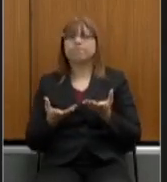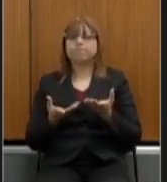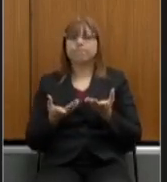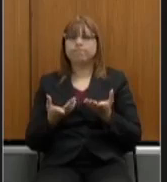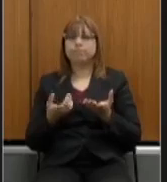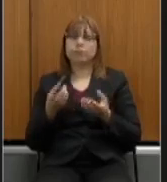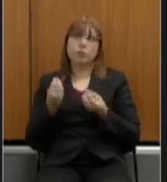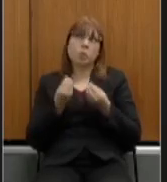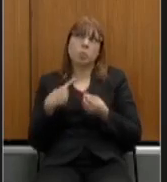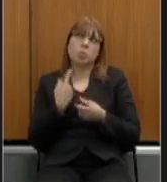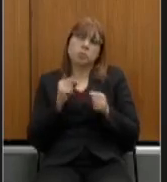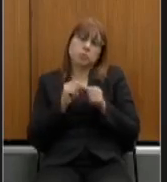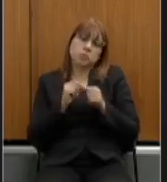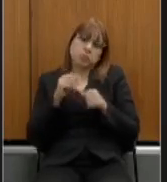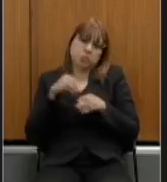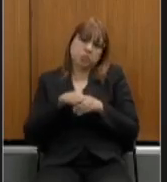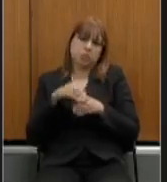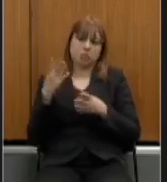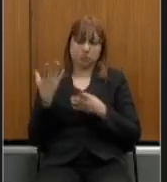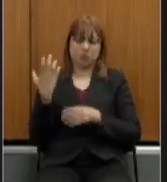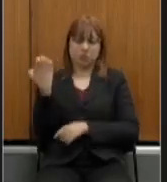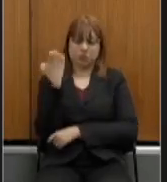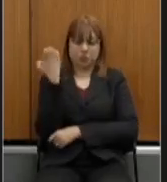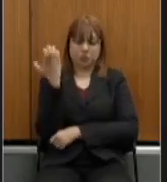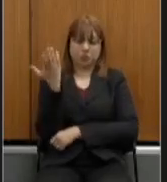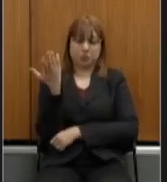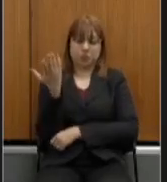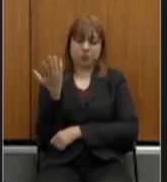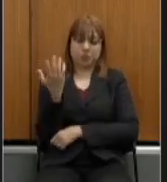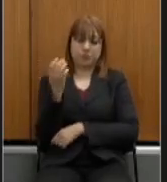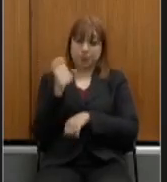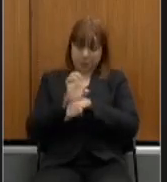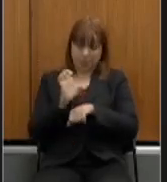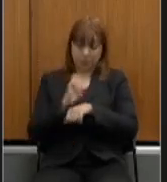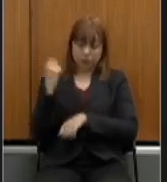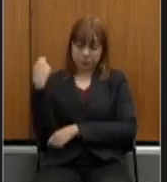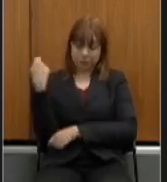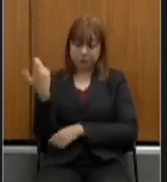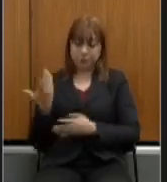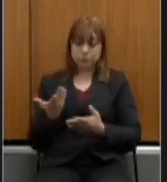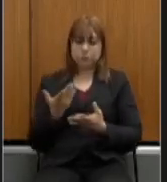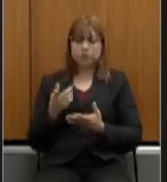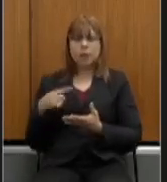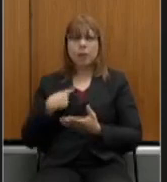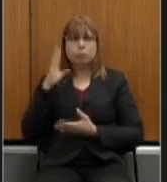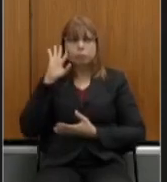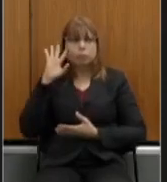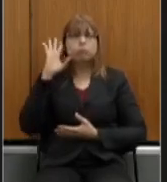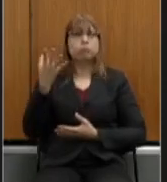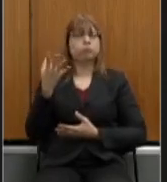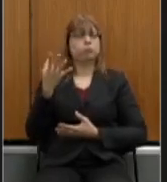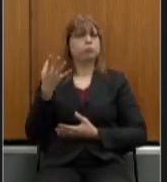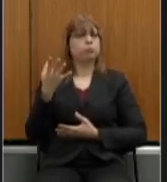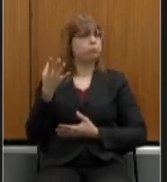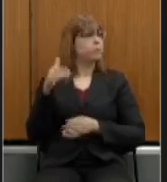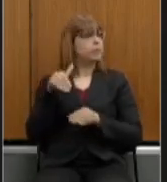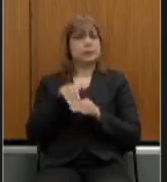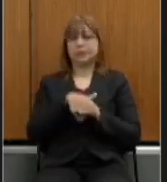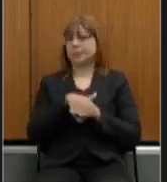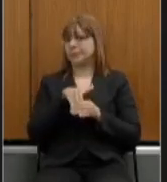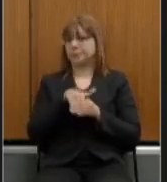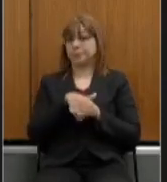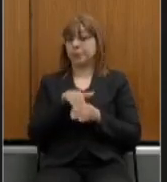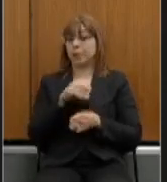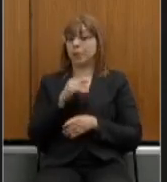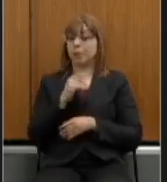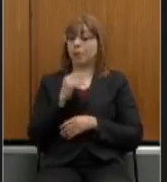fazer como já fez em parte então nós decidimos não votar somente um